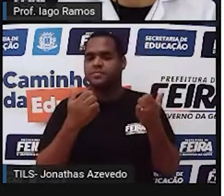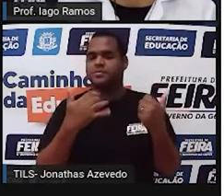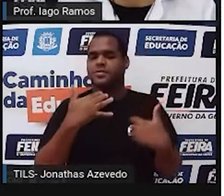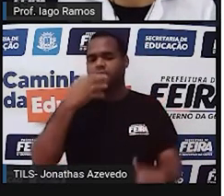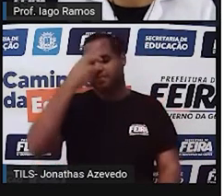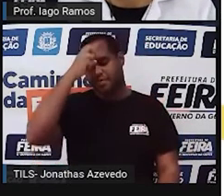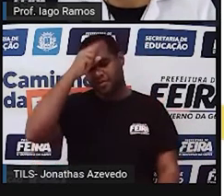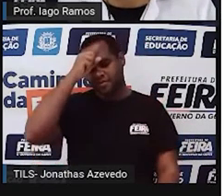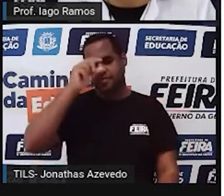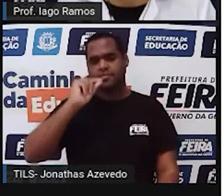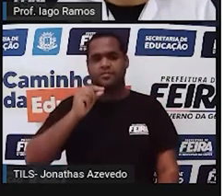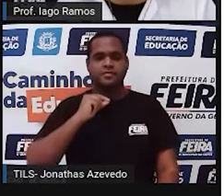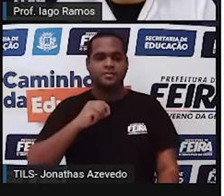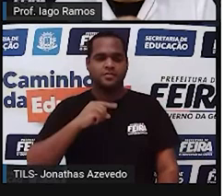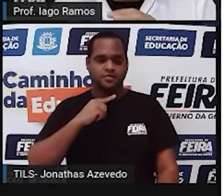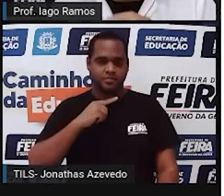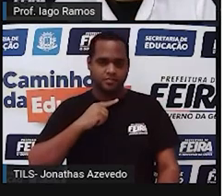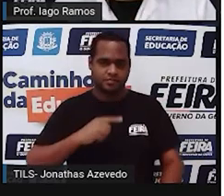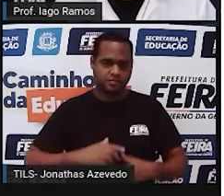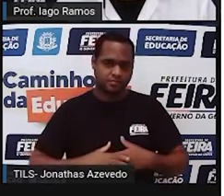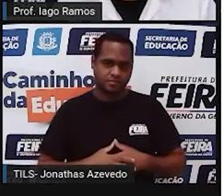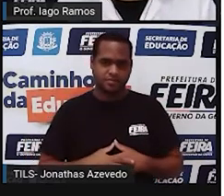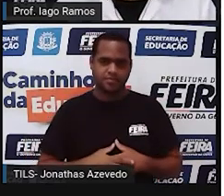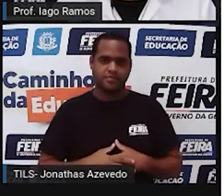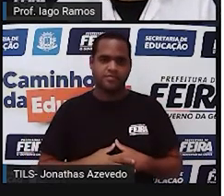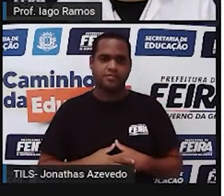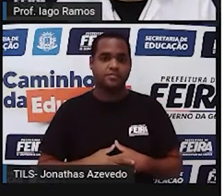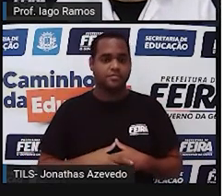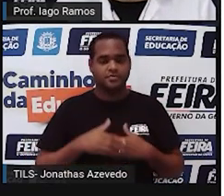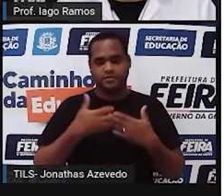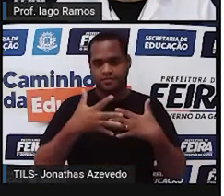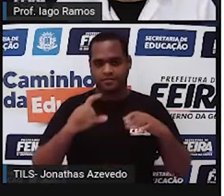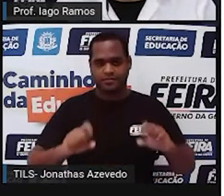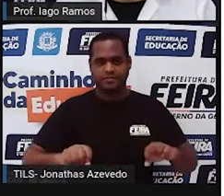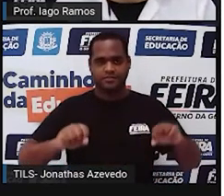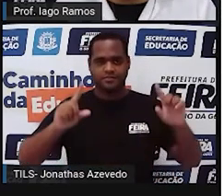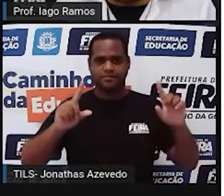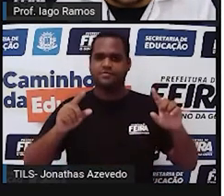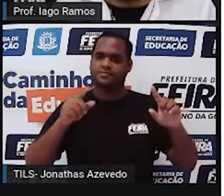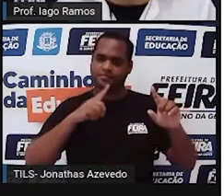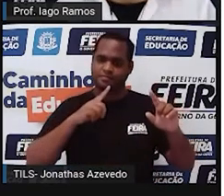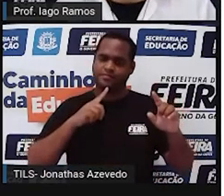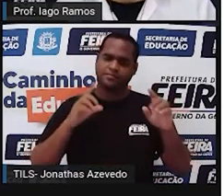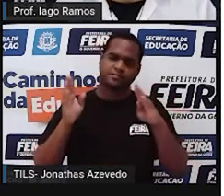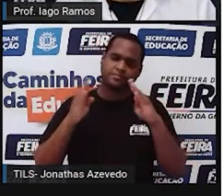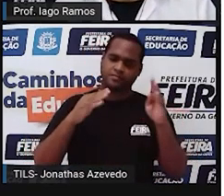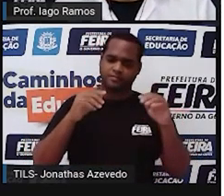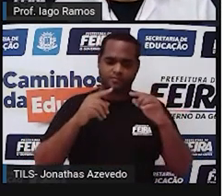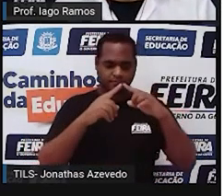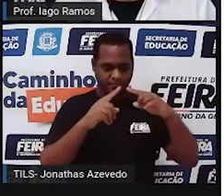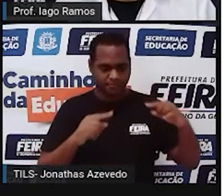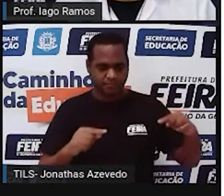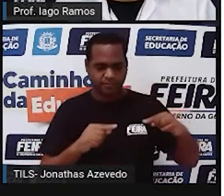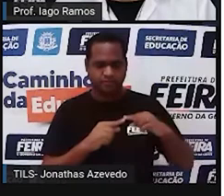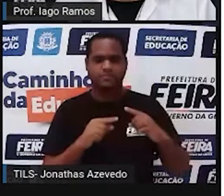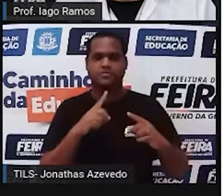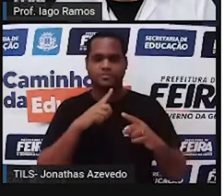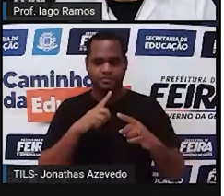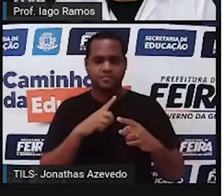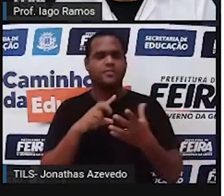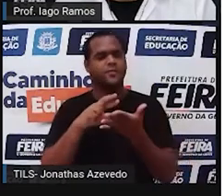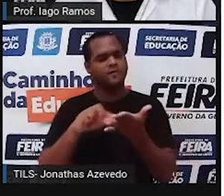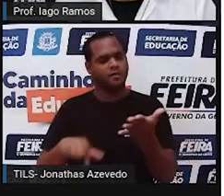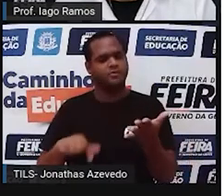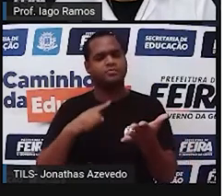investigando? Olha só. Nas próximas telas, vão aparecer triângulos, vão haver